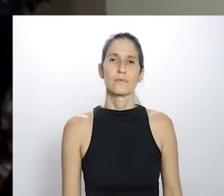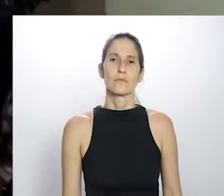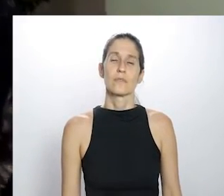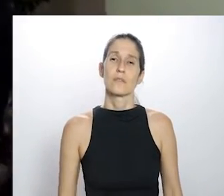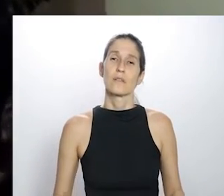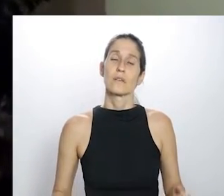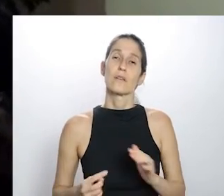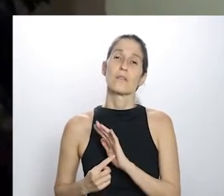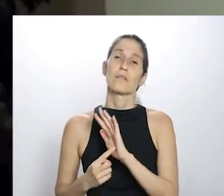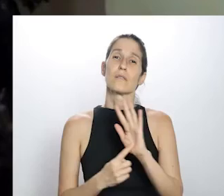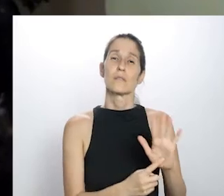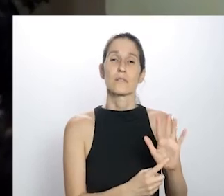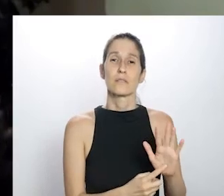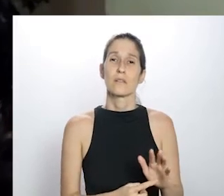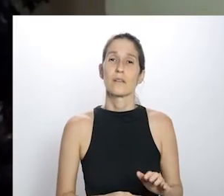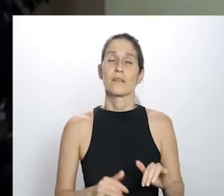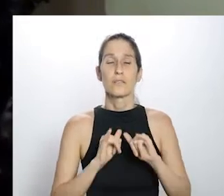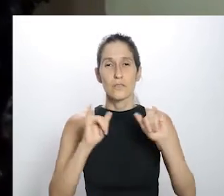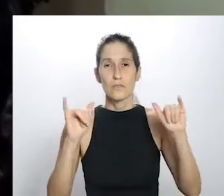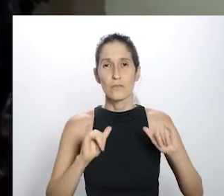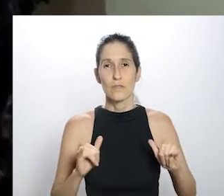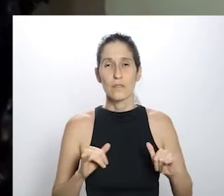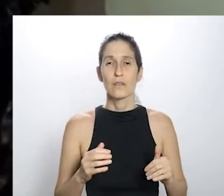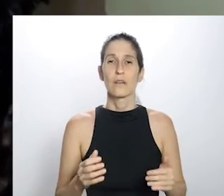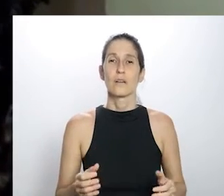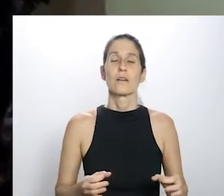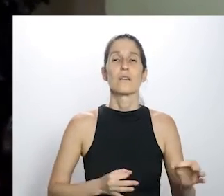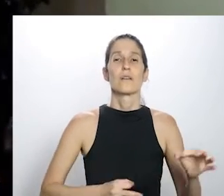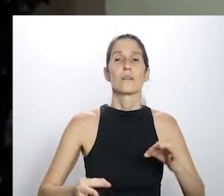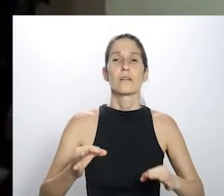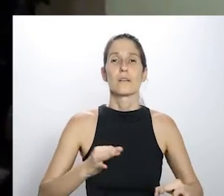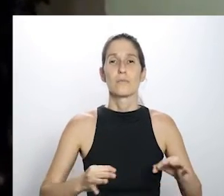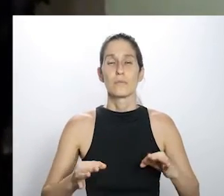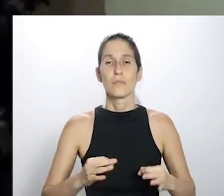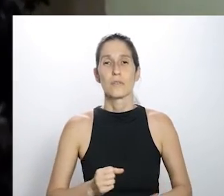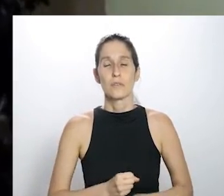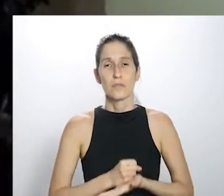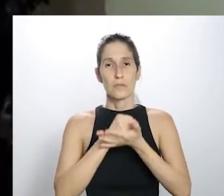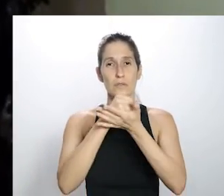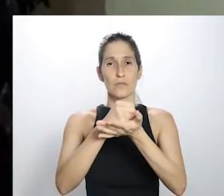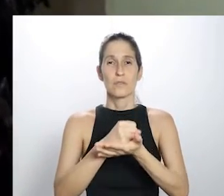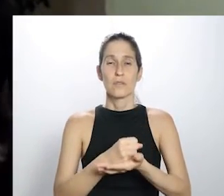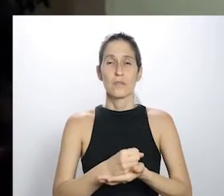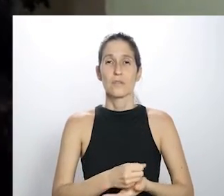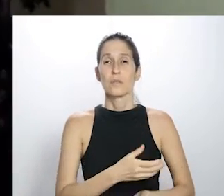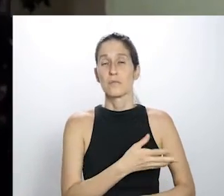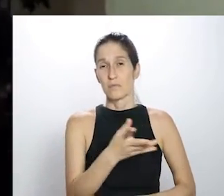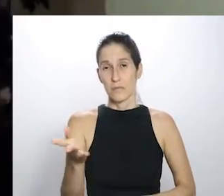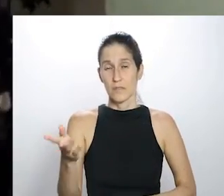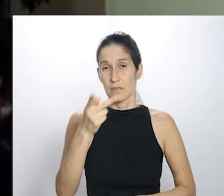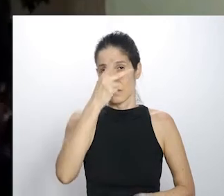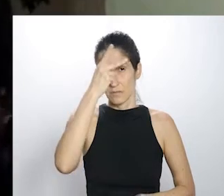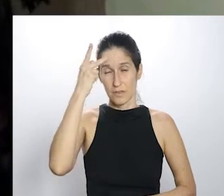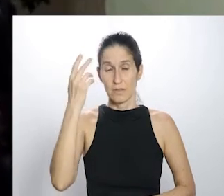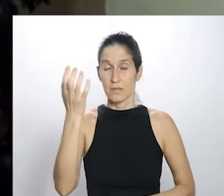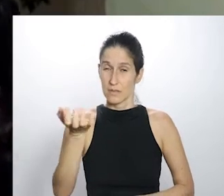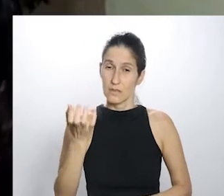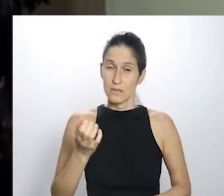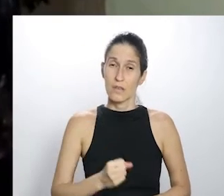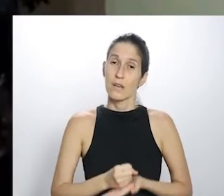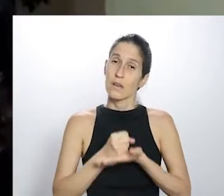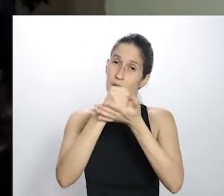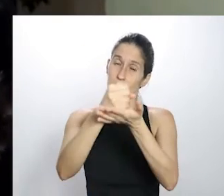para divulgar algumas campanhas que a gente faz parque, quem estiver aí e quiser contribuir ou tiver algum amigo que sabe que quer contribuir com alguma campanha